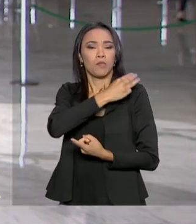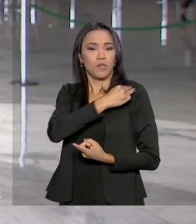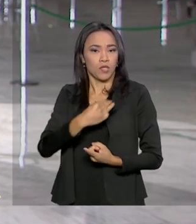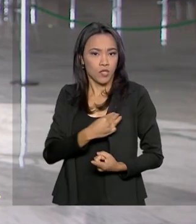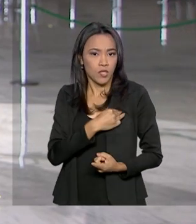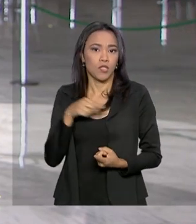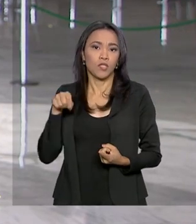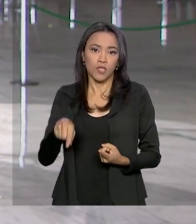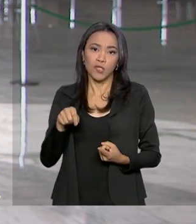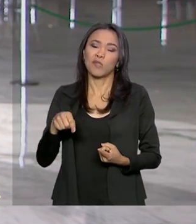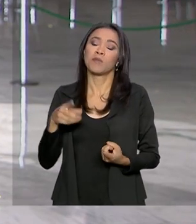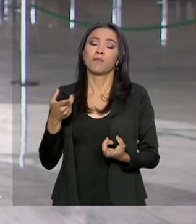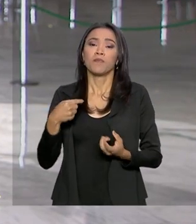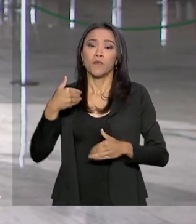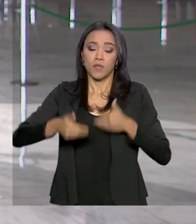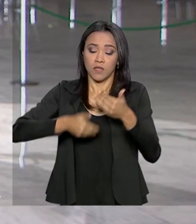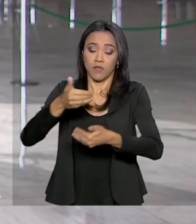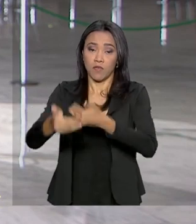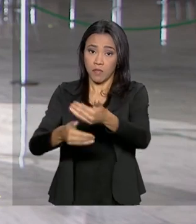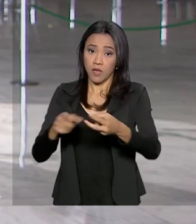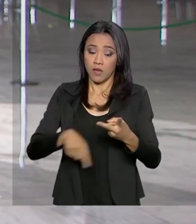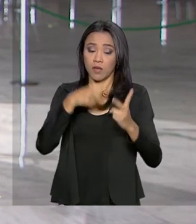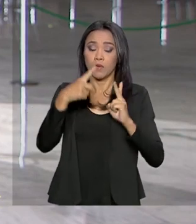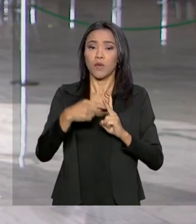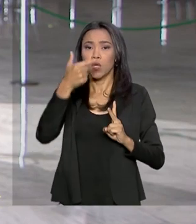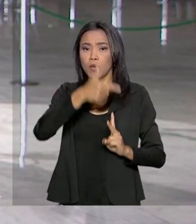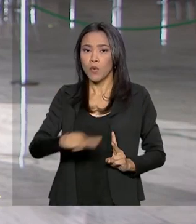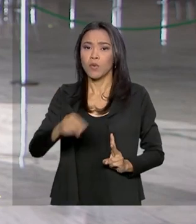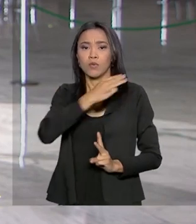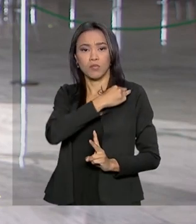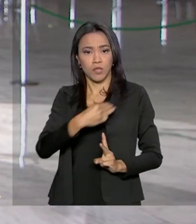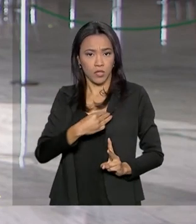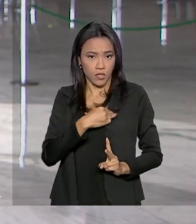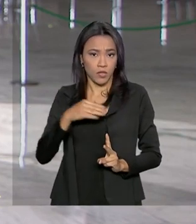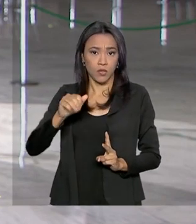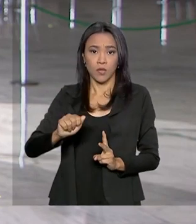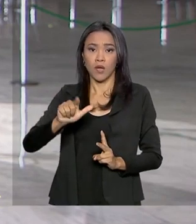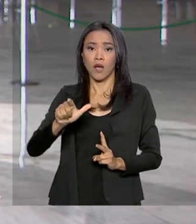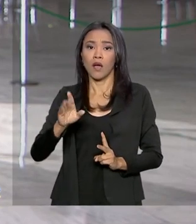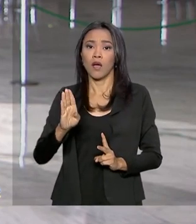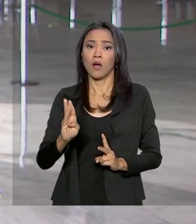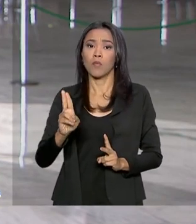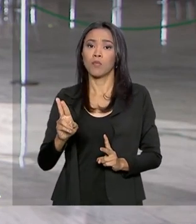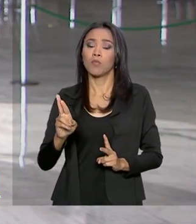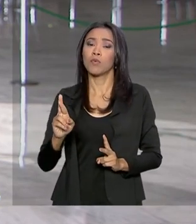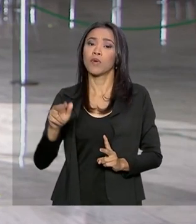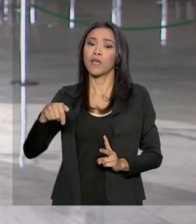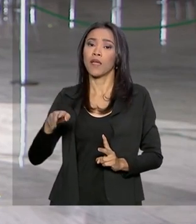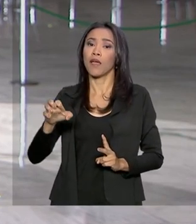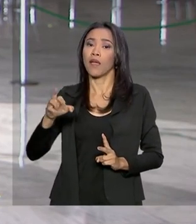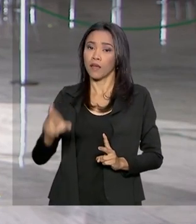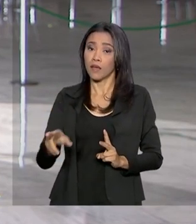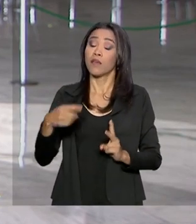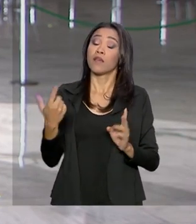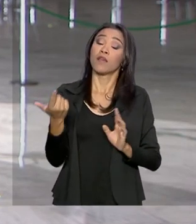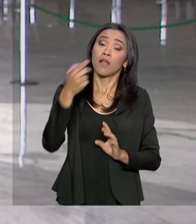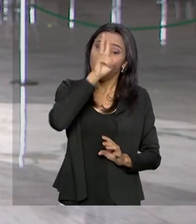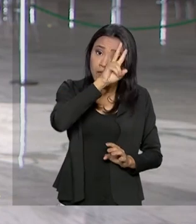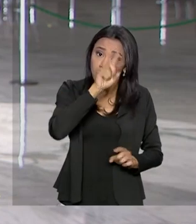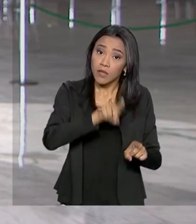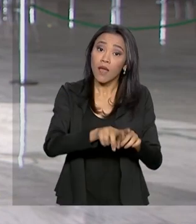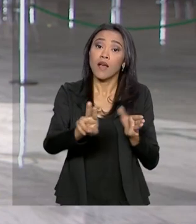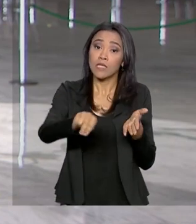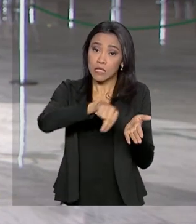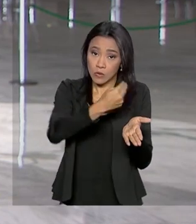Desenvolvimento Regional, e Bento Albuquerque, de Minas e Energia. Lembrando que a cirurgia a qual o presidente Jair Bolsonaro